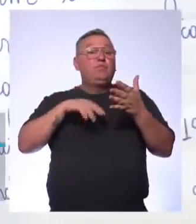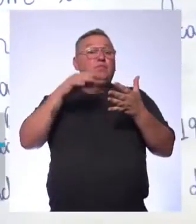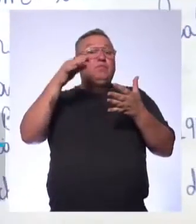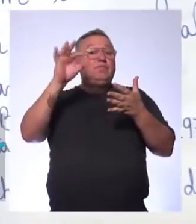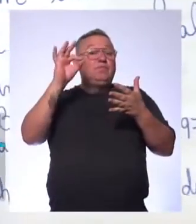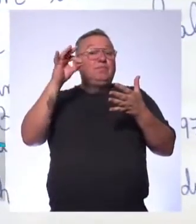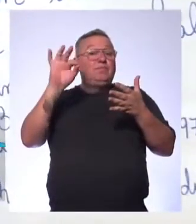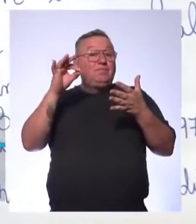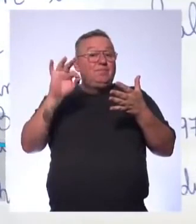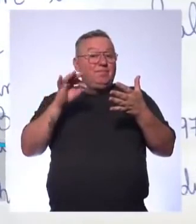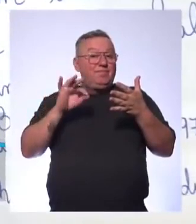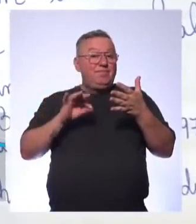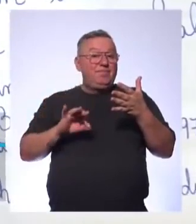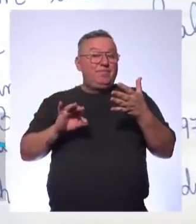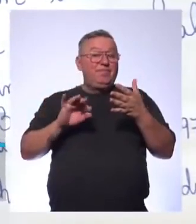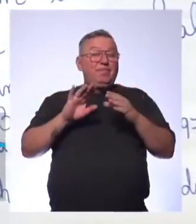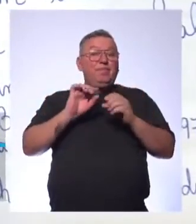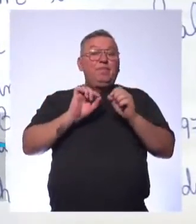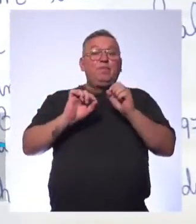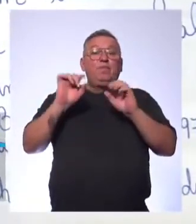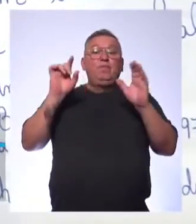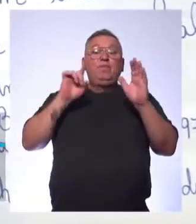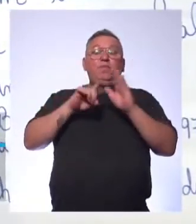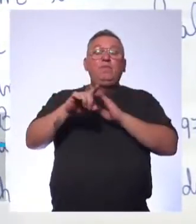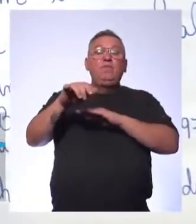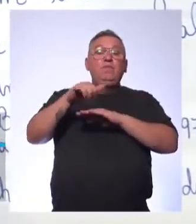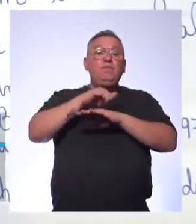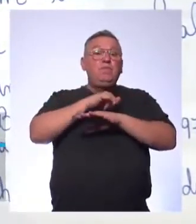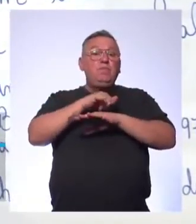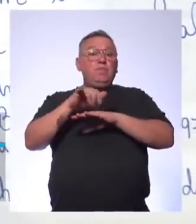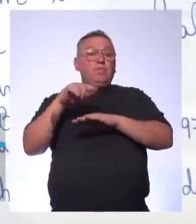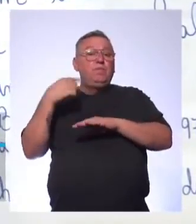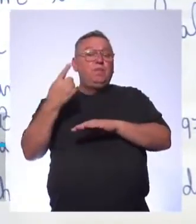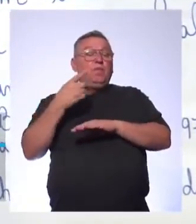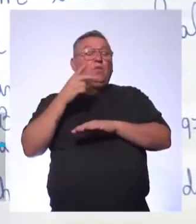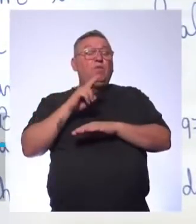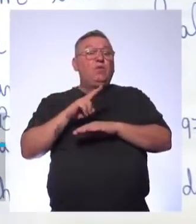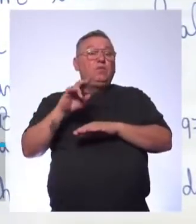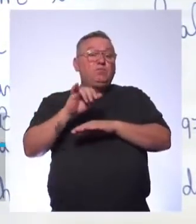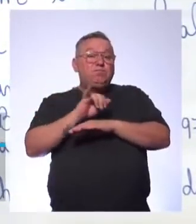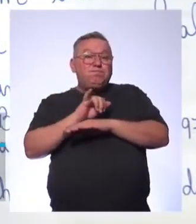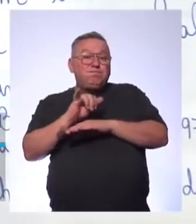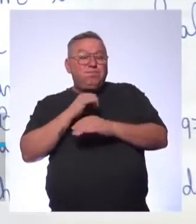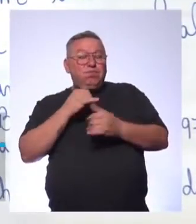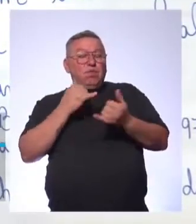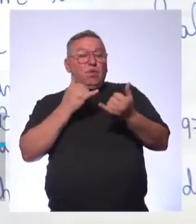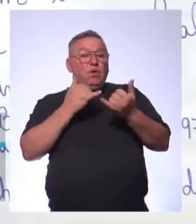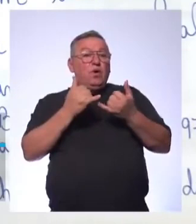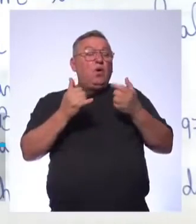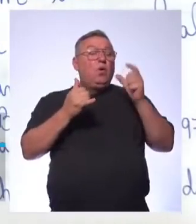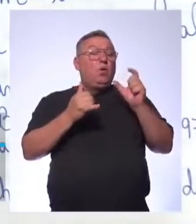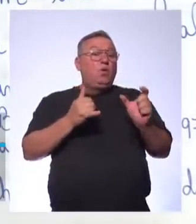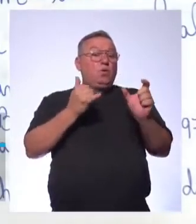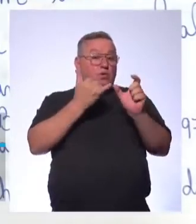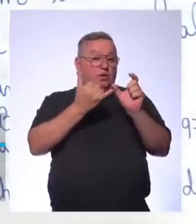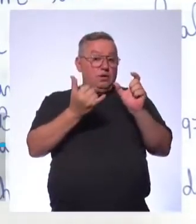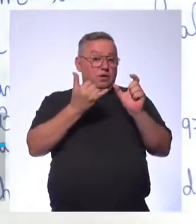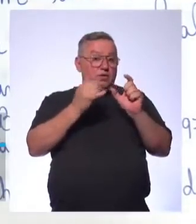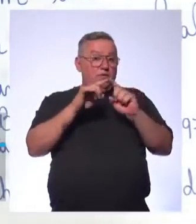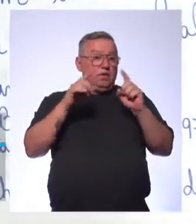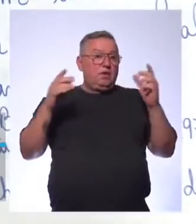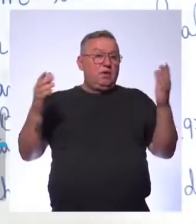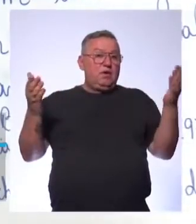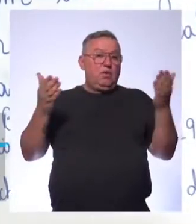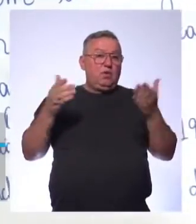mais detalhada E qual foi a primeira estratégia Que nós usamos? O cognate Os cognatos Para ajudar você Mas